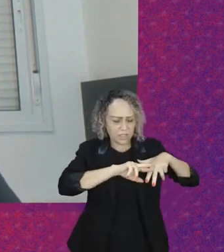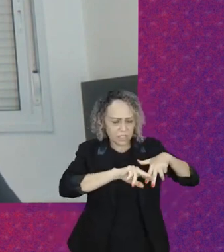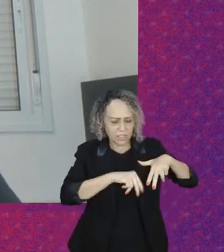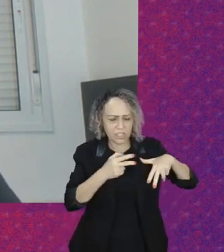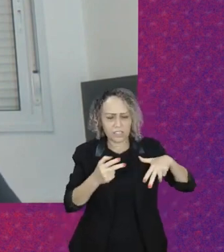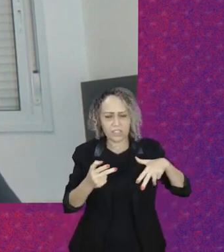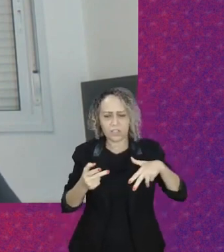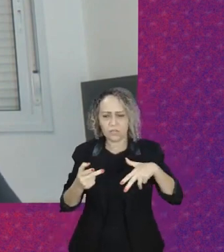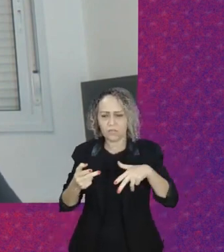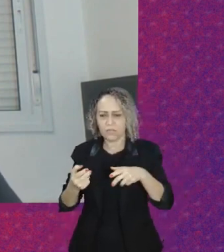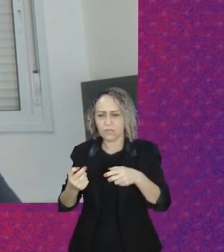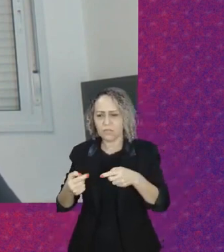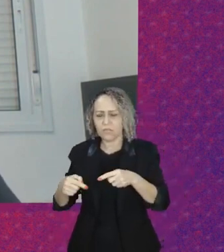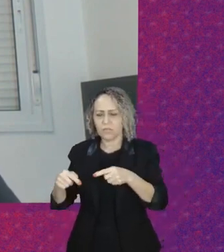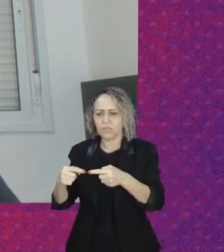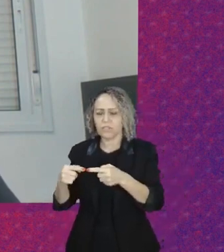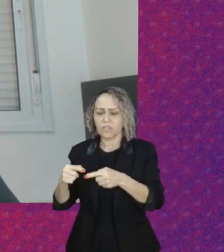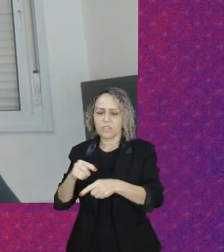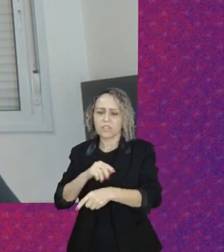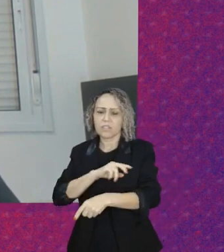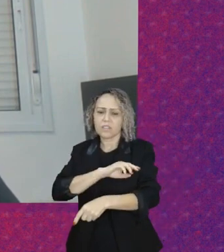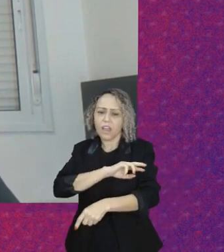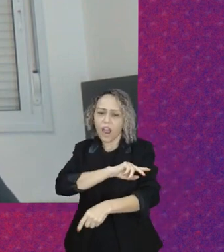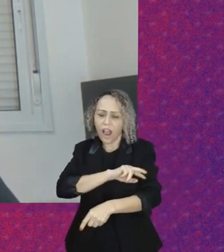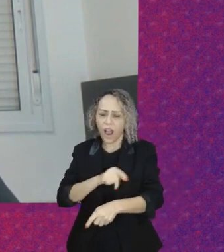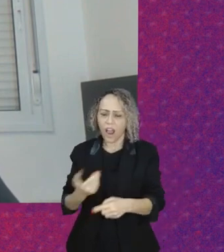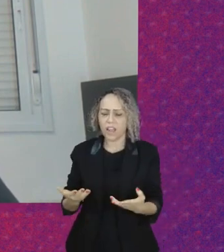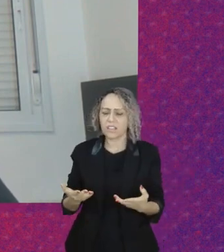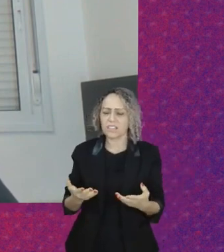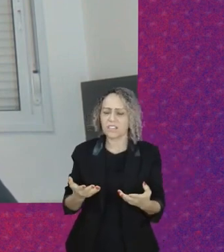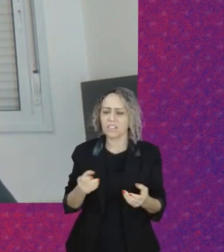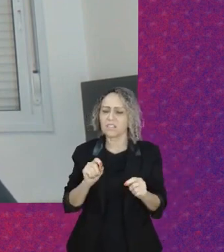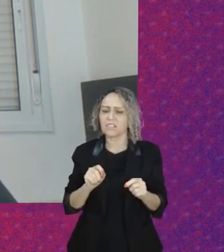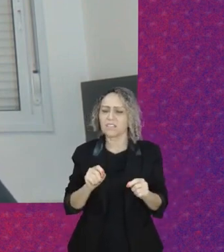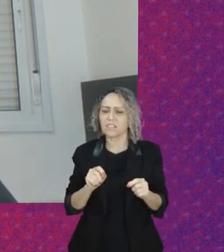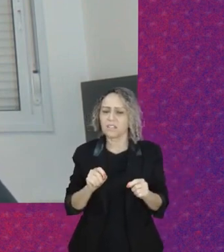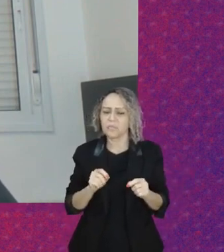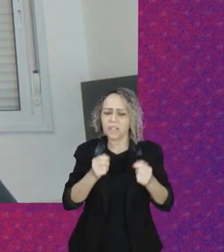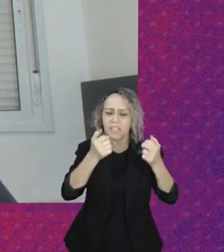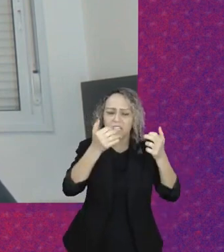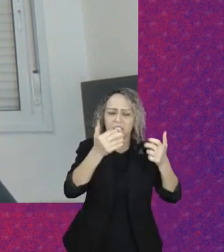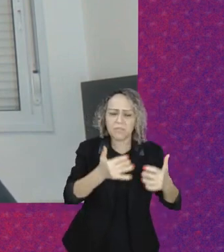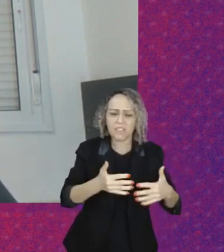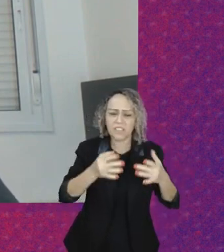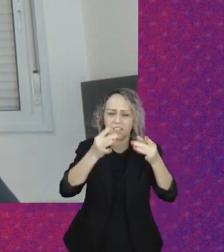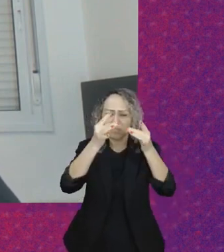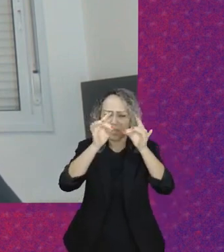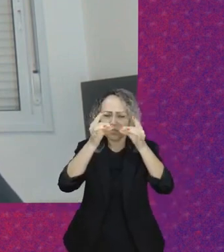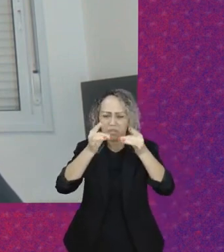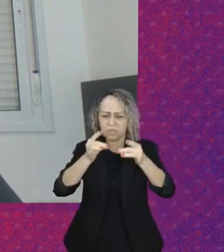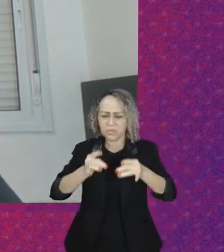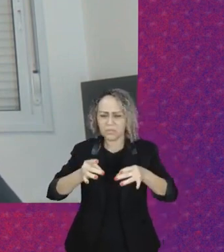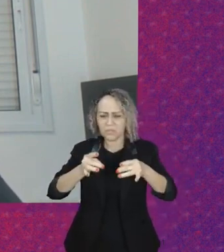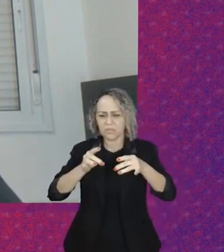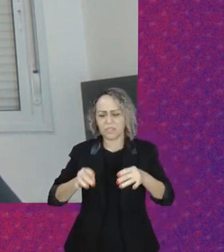mais claro do que você está falando,